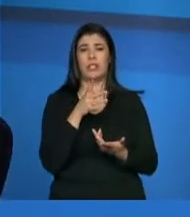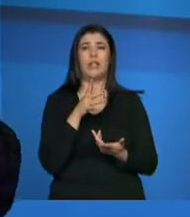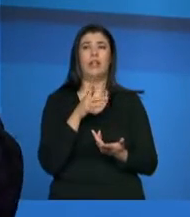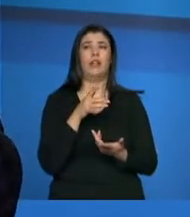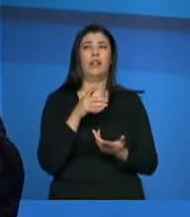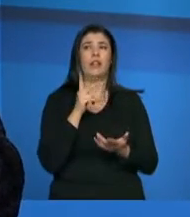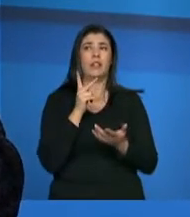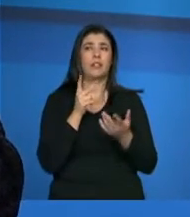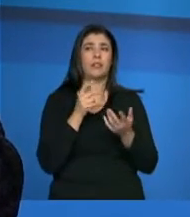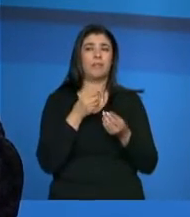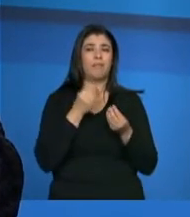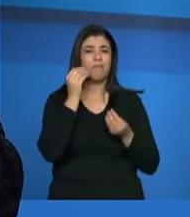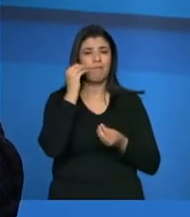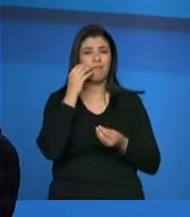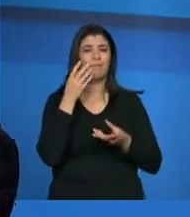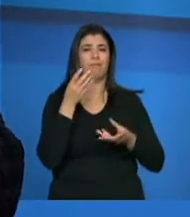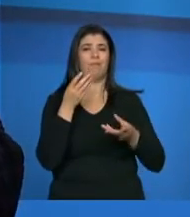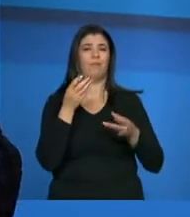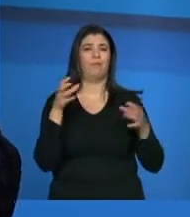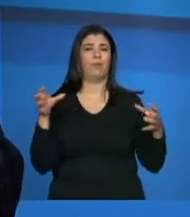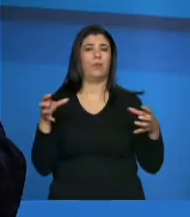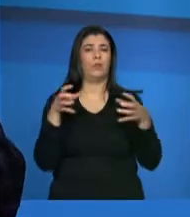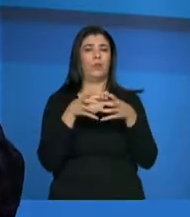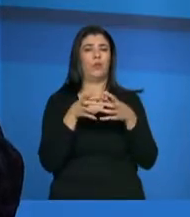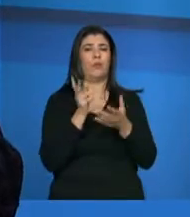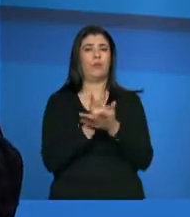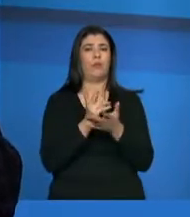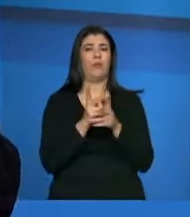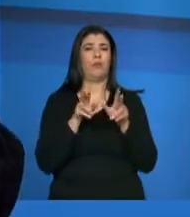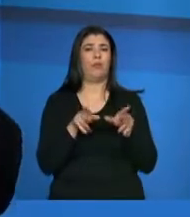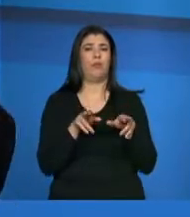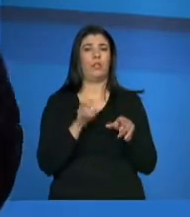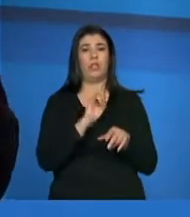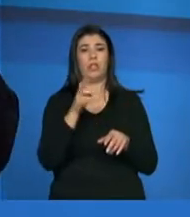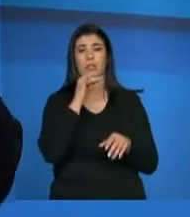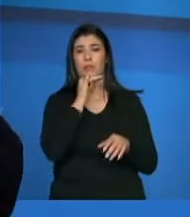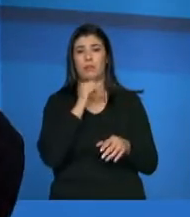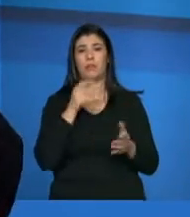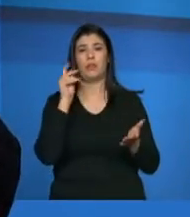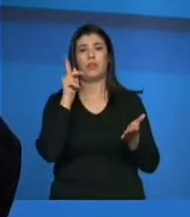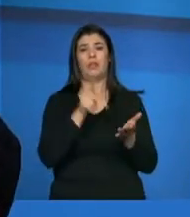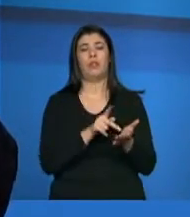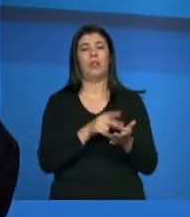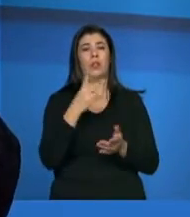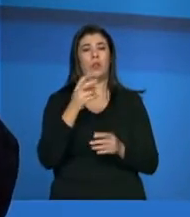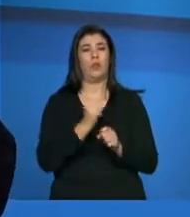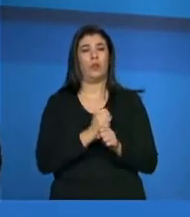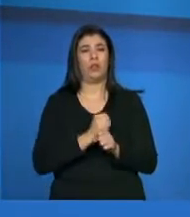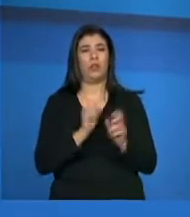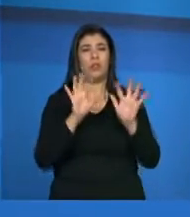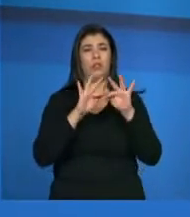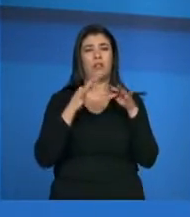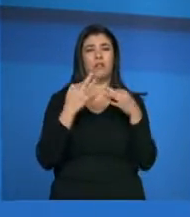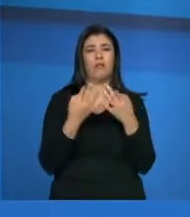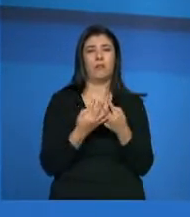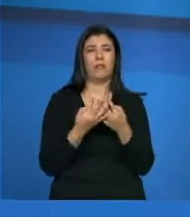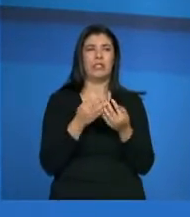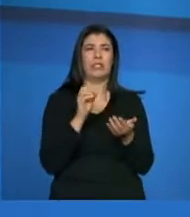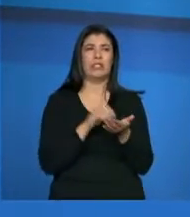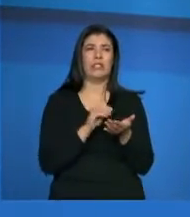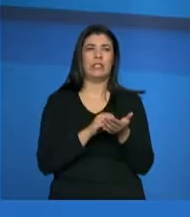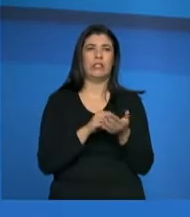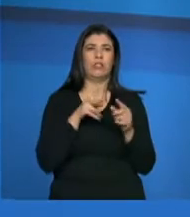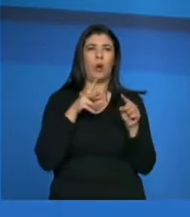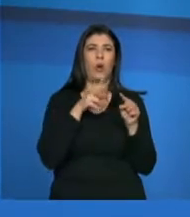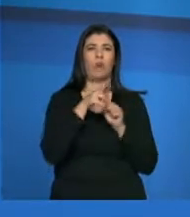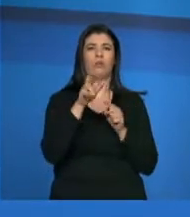mesma lógica, para ficar até mais fácil para a família entender. Geralmente, o quê? Quando ele desatualiza, vamos supor, há dois anos, a família não atualizou o cadastro. A gente não corta no mês